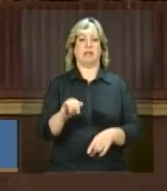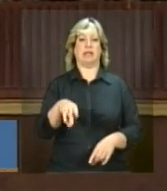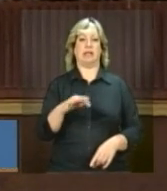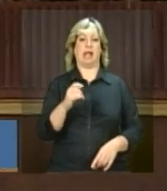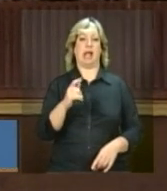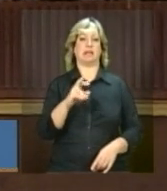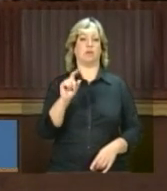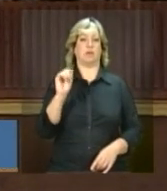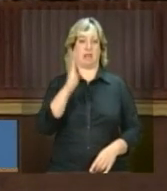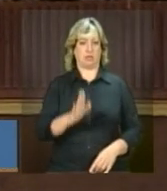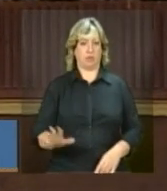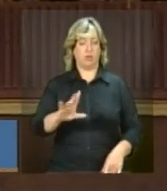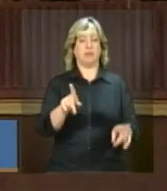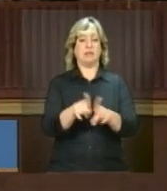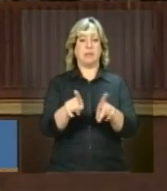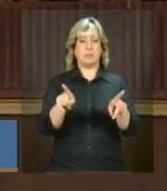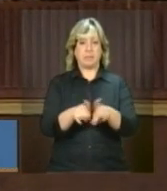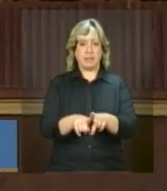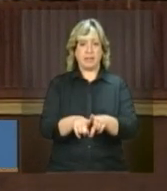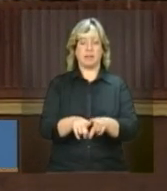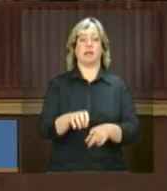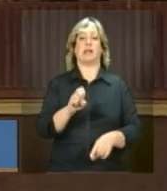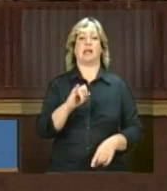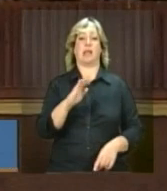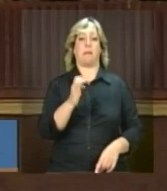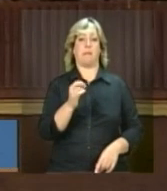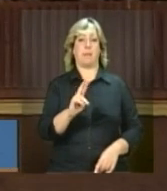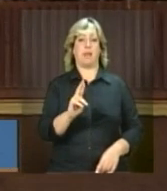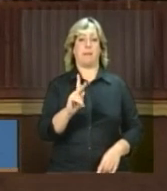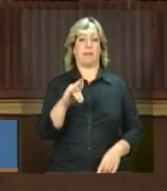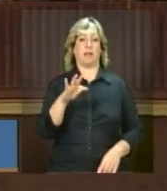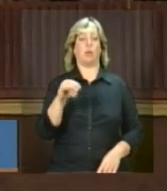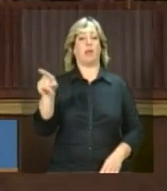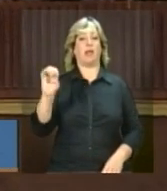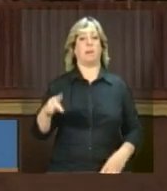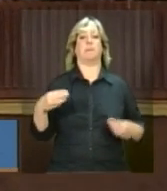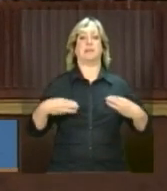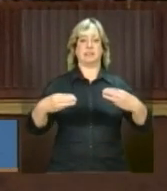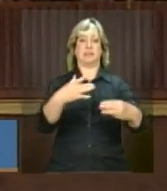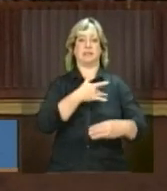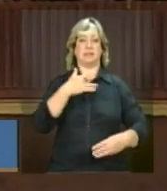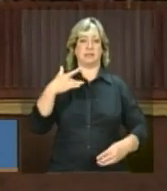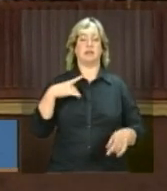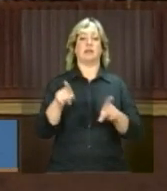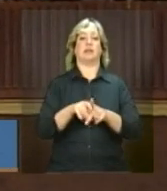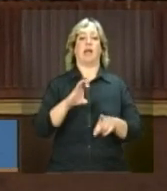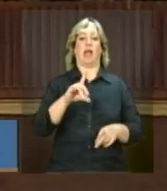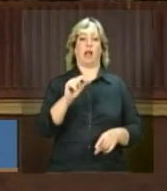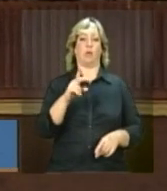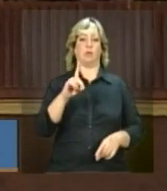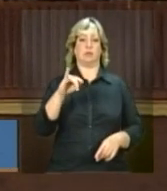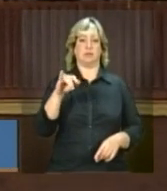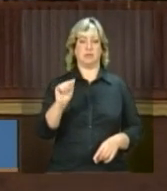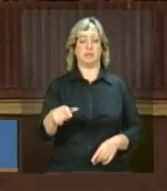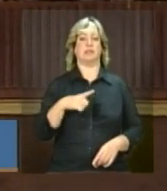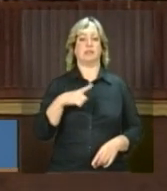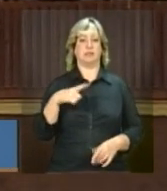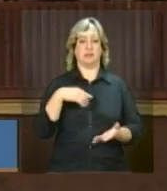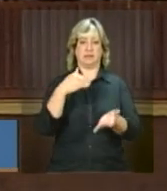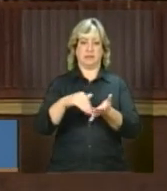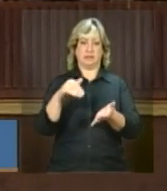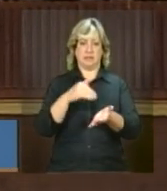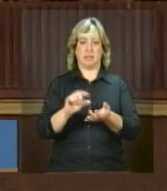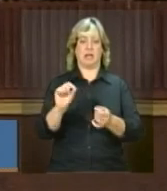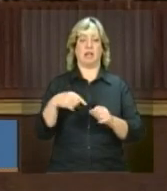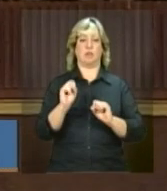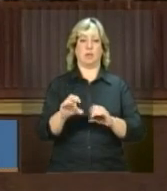também Eider Pinto, que é do Ministério da Saúde e Cláudia Dutra, Secretária de Educação Continuada,